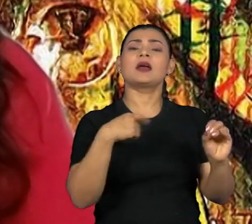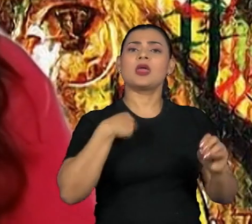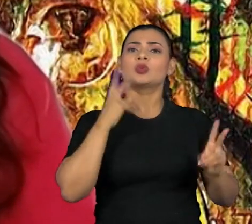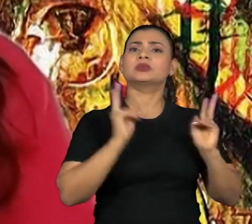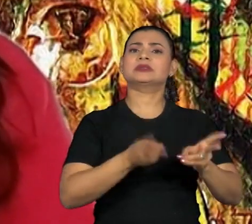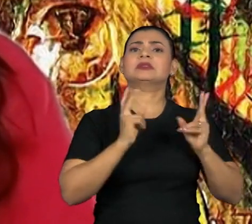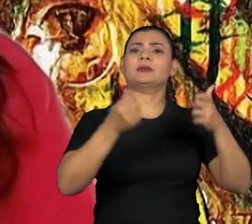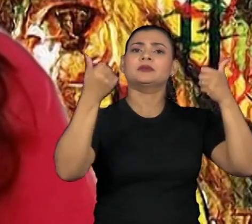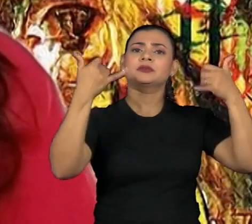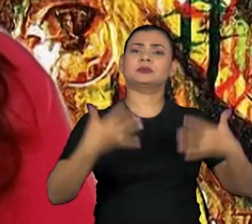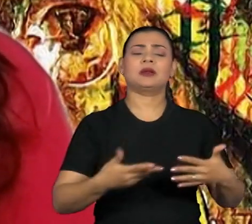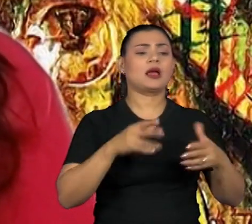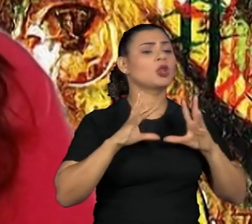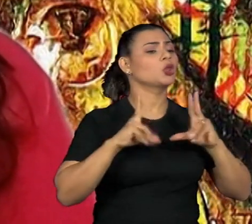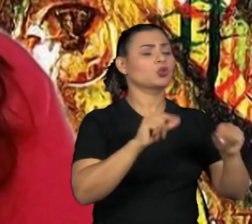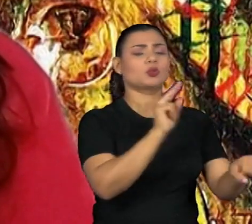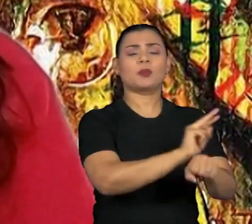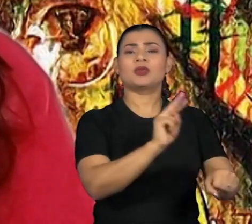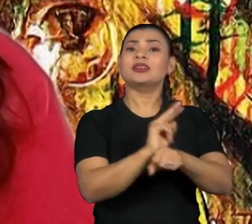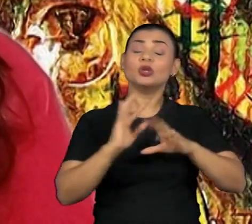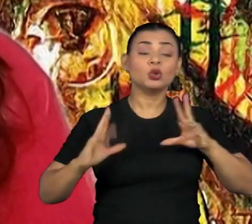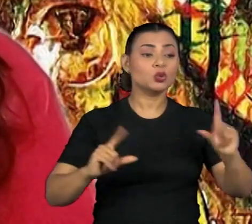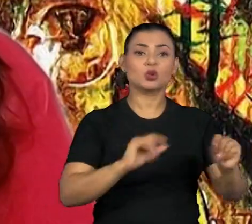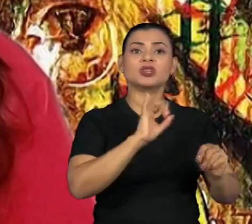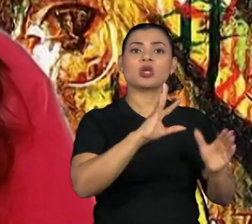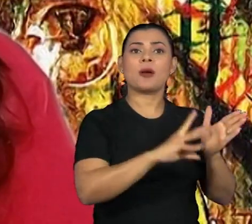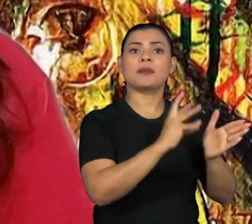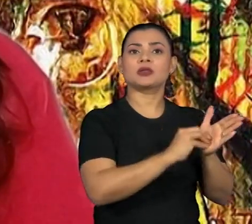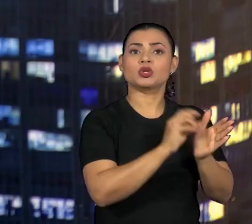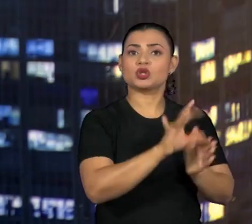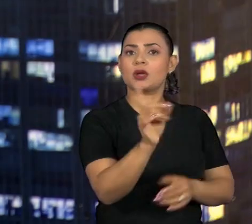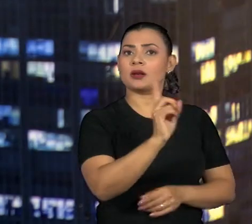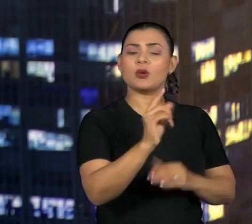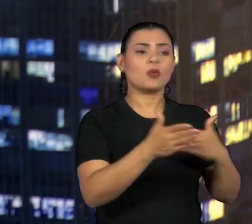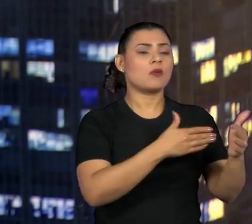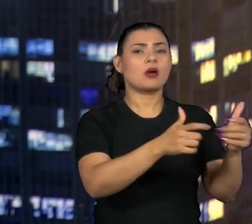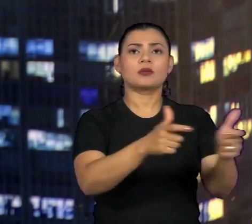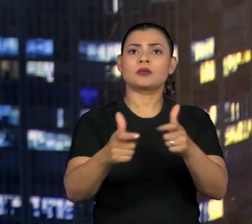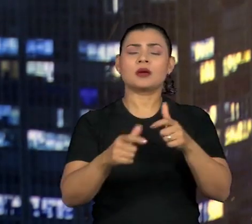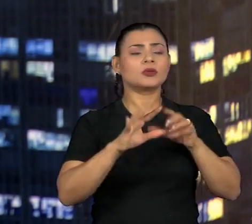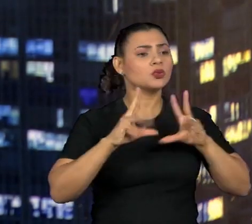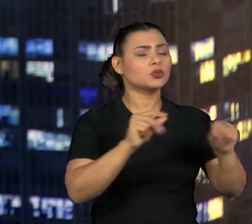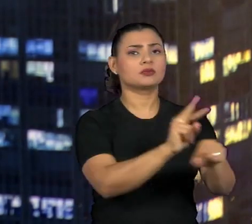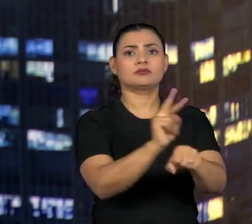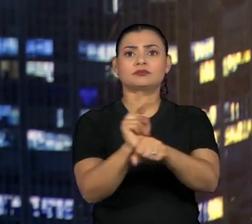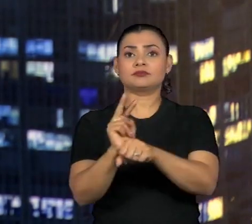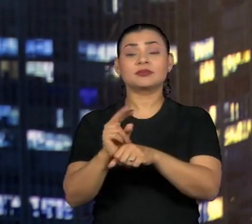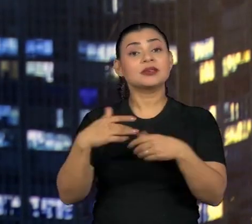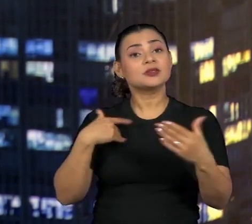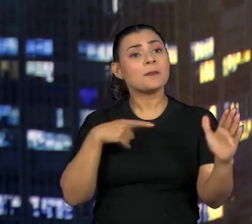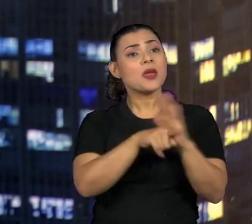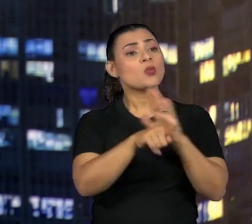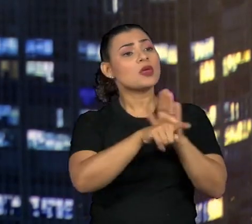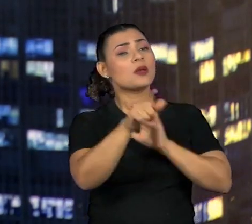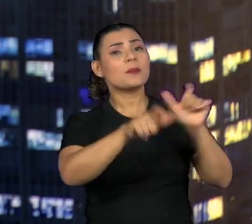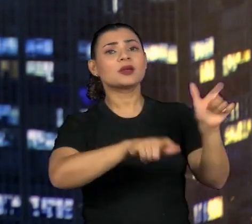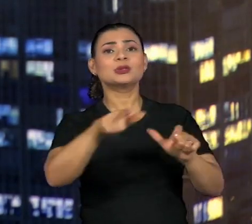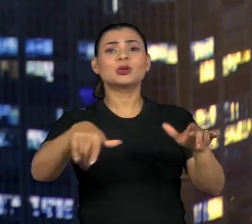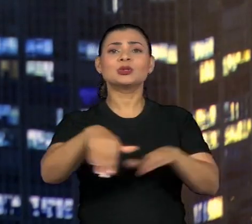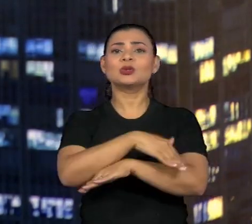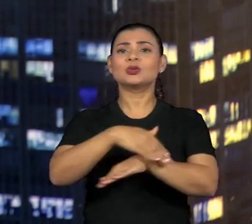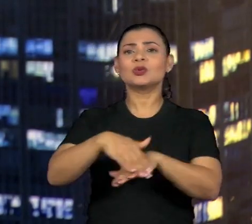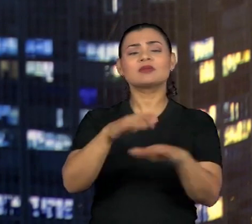vou falar isso em todos os espaços que eu estiver. Nós abrimos o programa perguntando para as pessoas nas